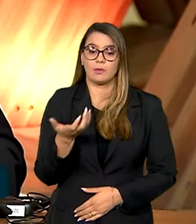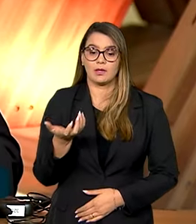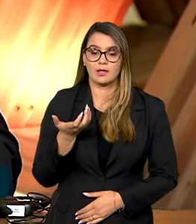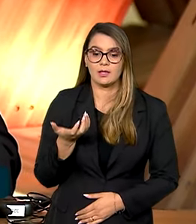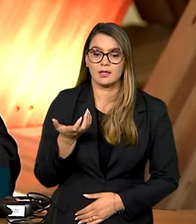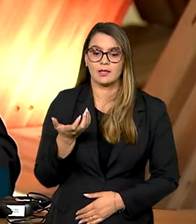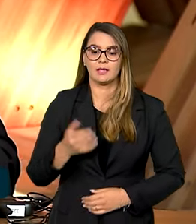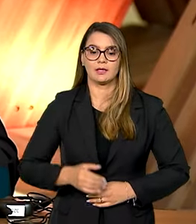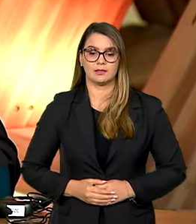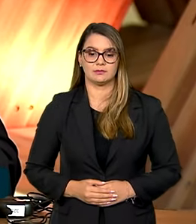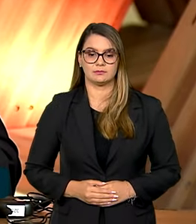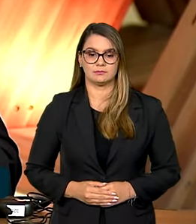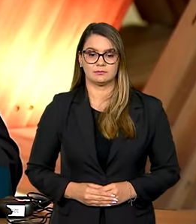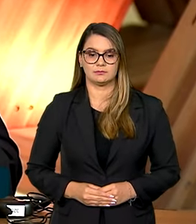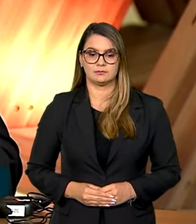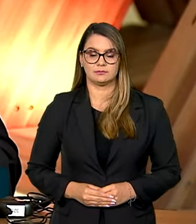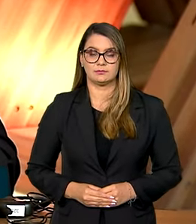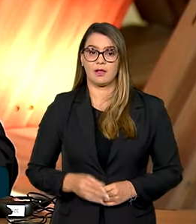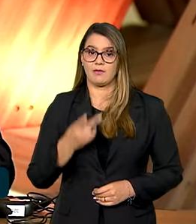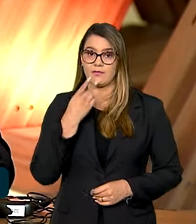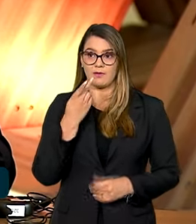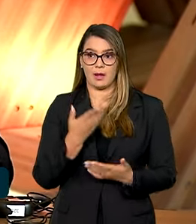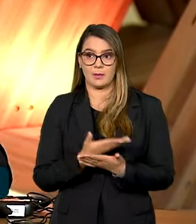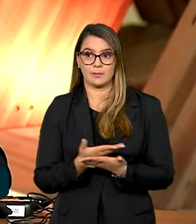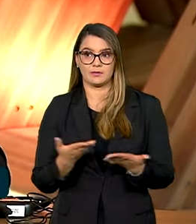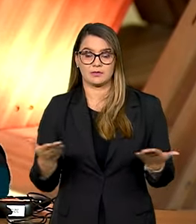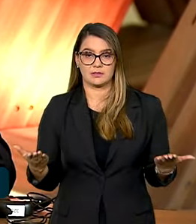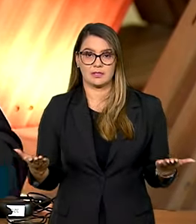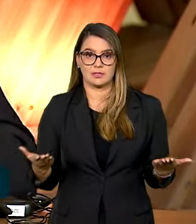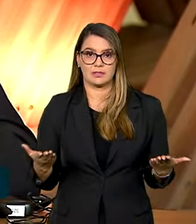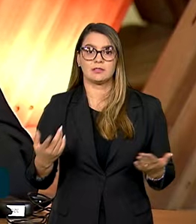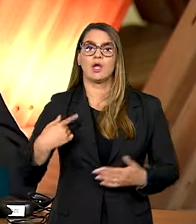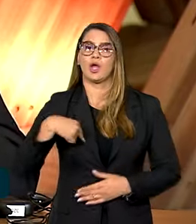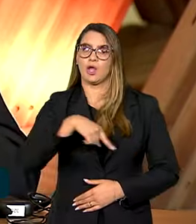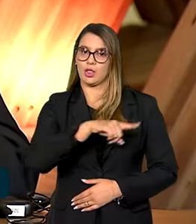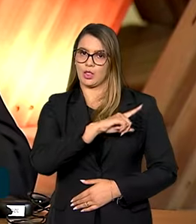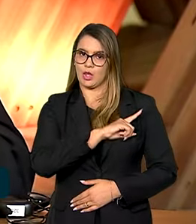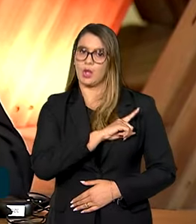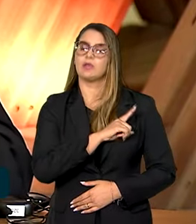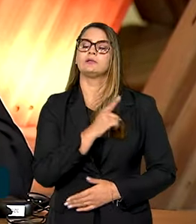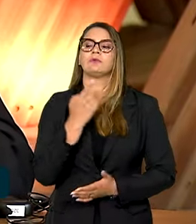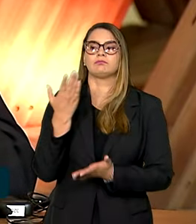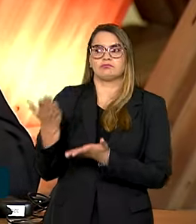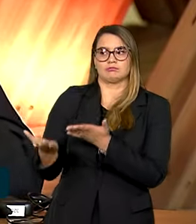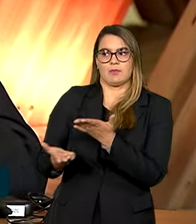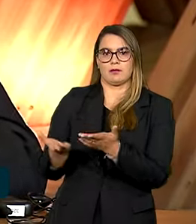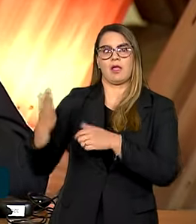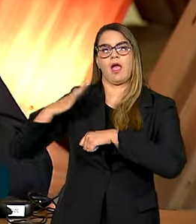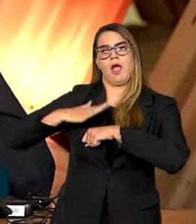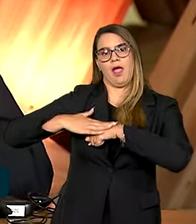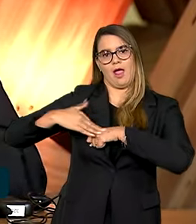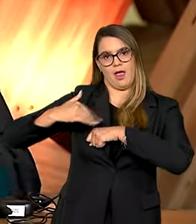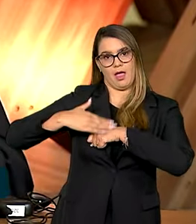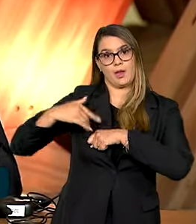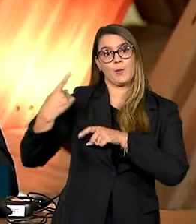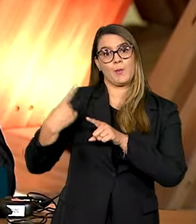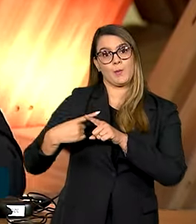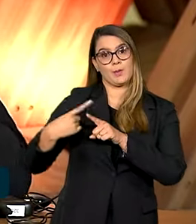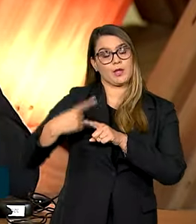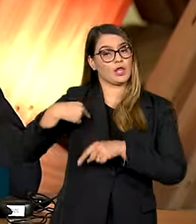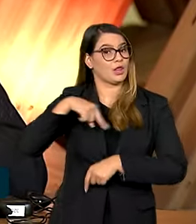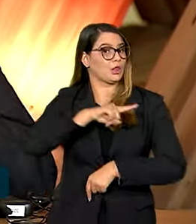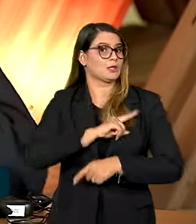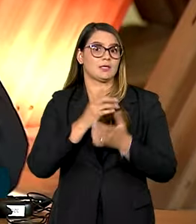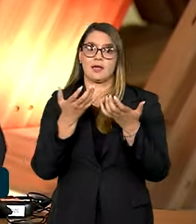de dizer que nós vamos tratar com muito carinho, porque se uma coisa que nós